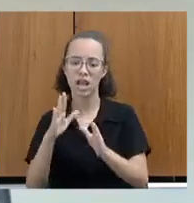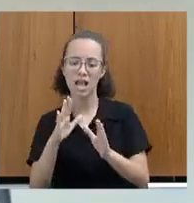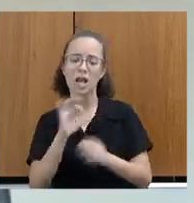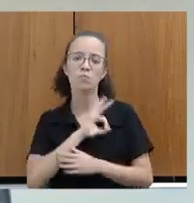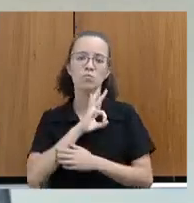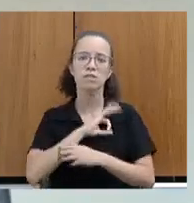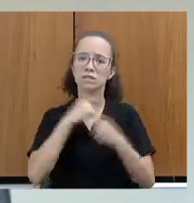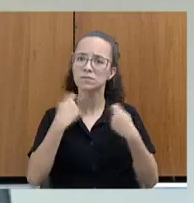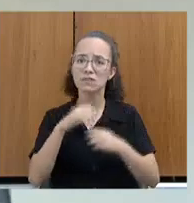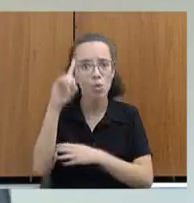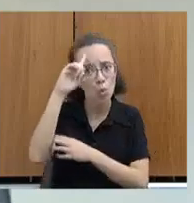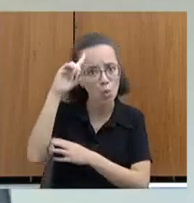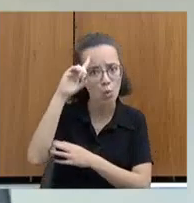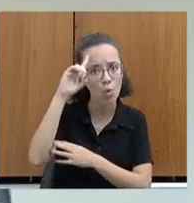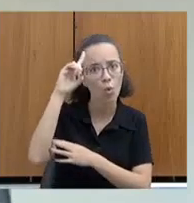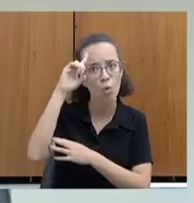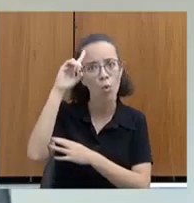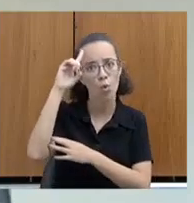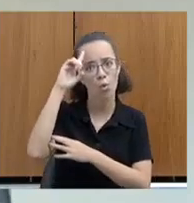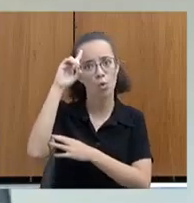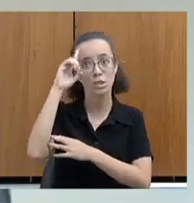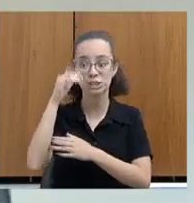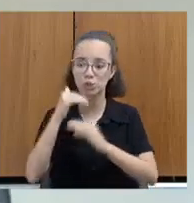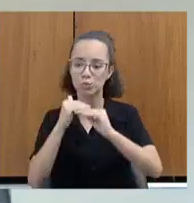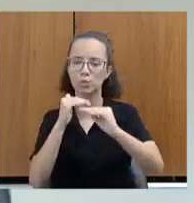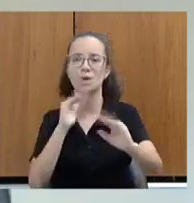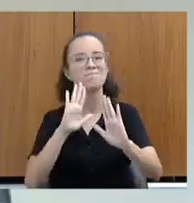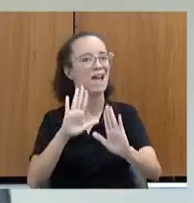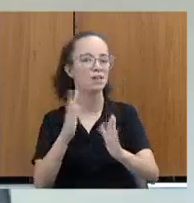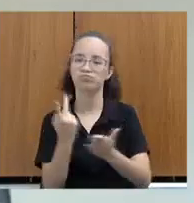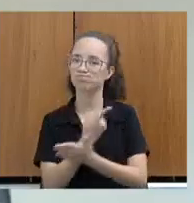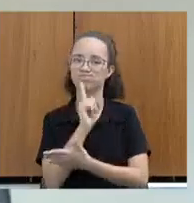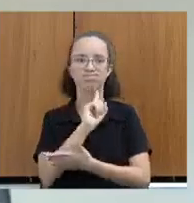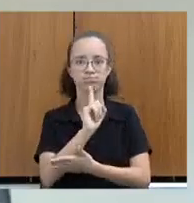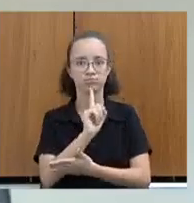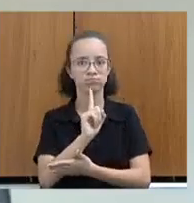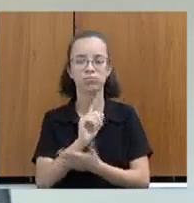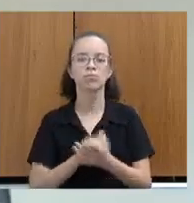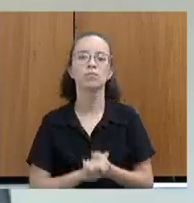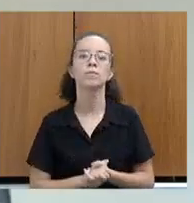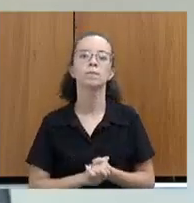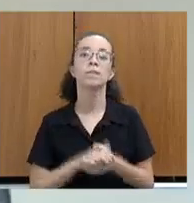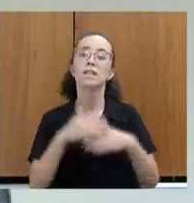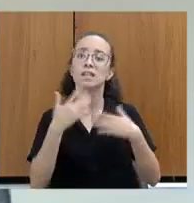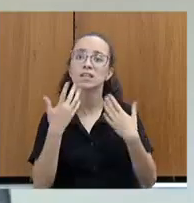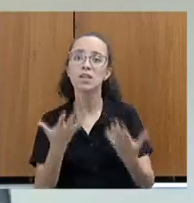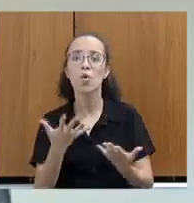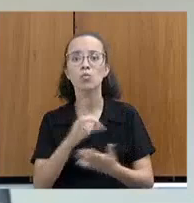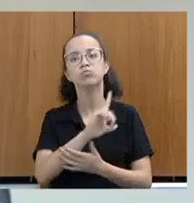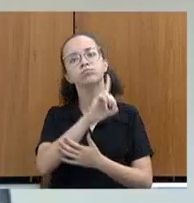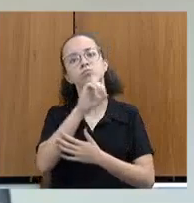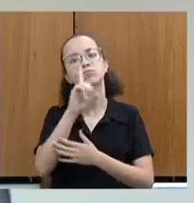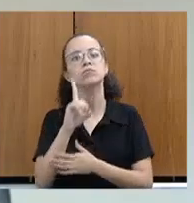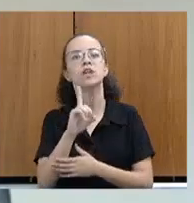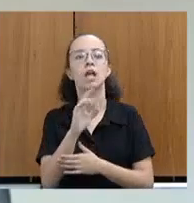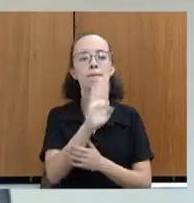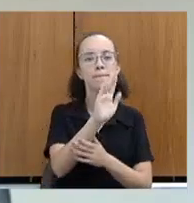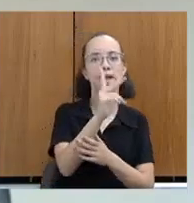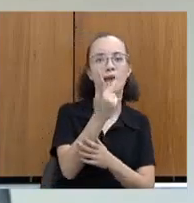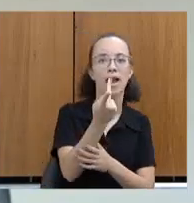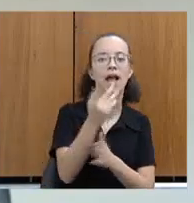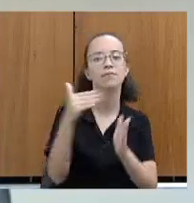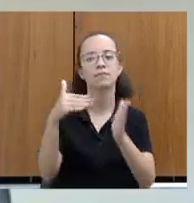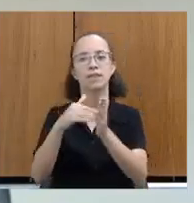ocorrer durante todo o dia e deveria ser permanente. No entanto, não foi isso que aconteceu. Esse dia, no percurso de Belo Horizonte até